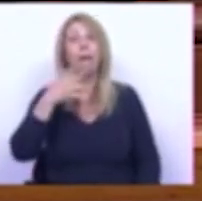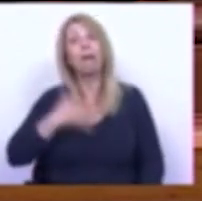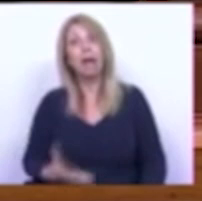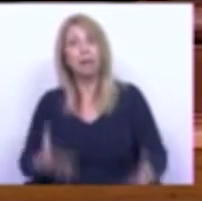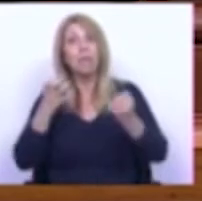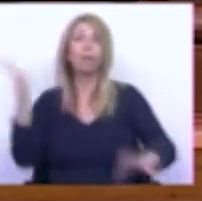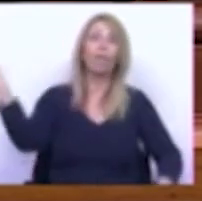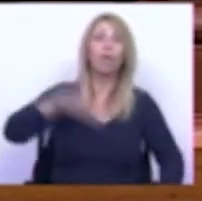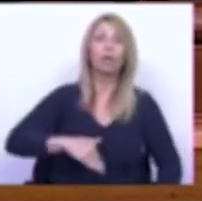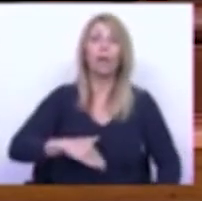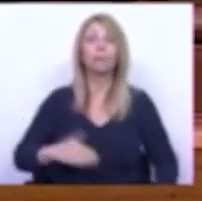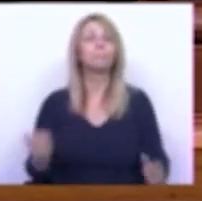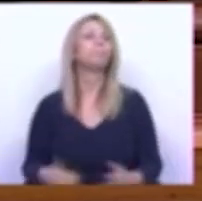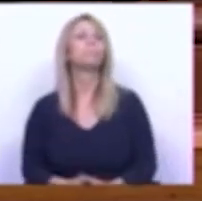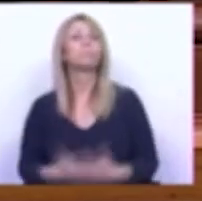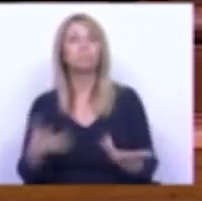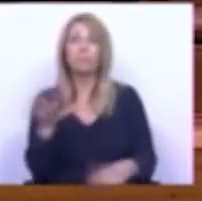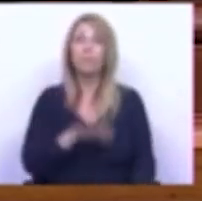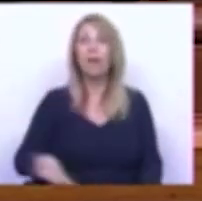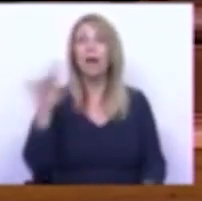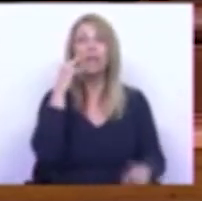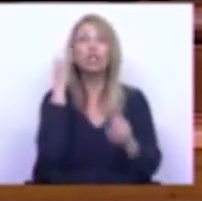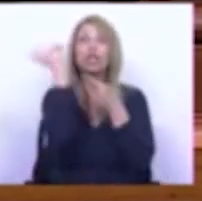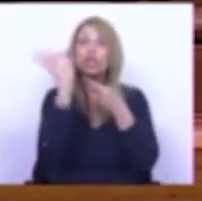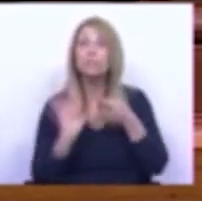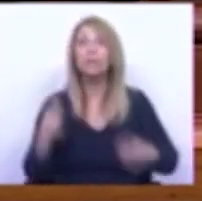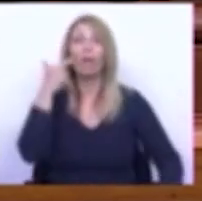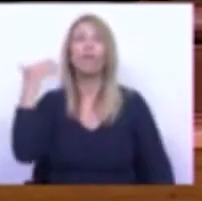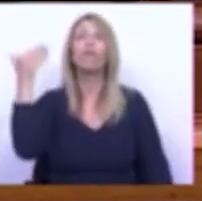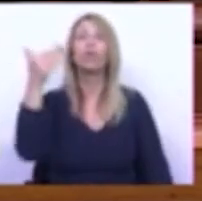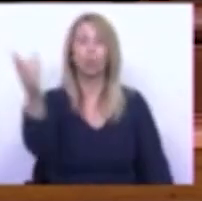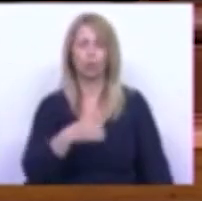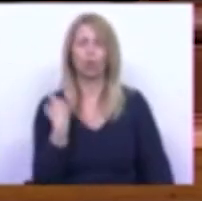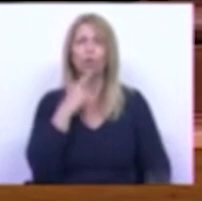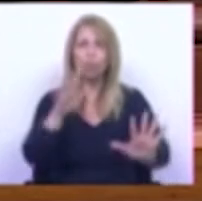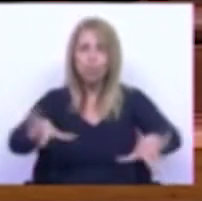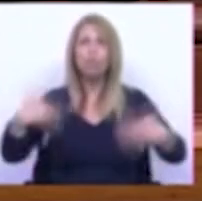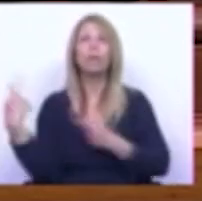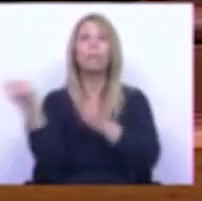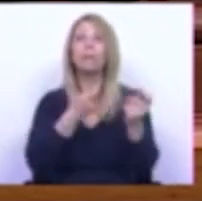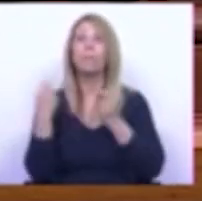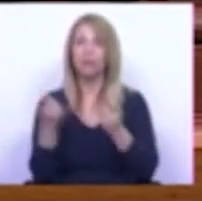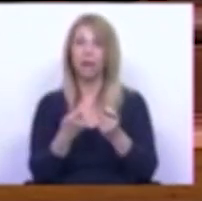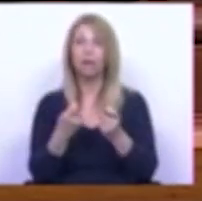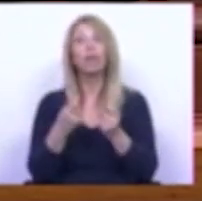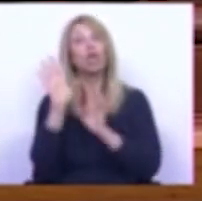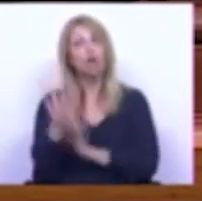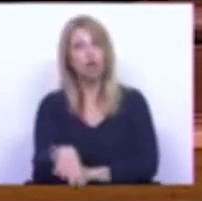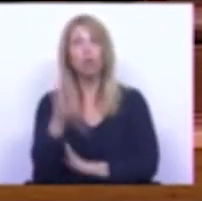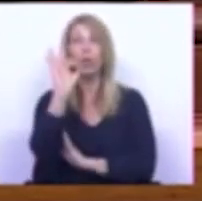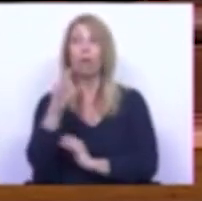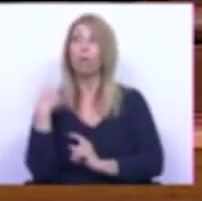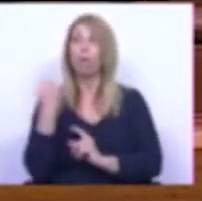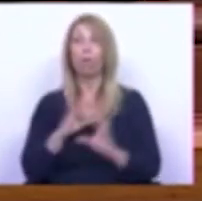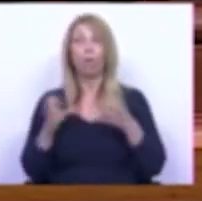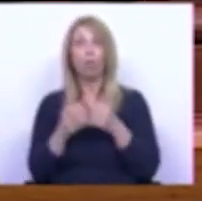Trata-se de em áreas específicas que são as de futuro que nós podemos debater entre nós e escolher estarmos à frente do